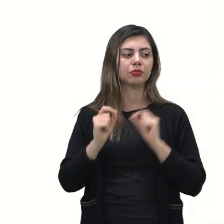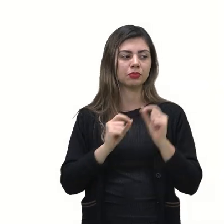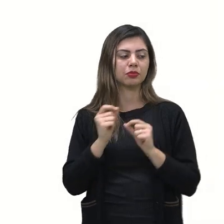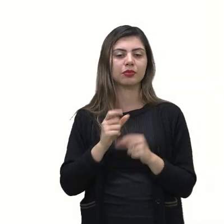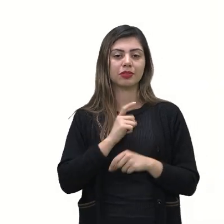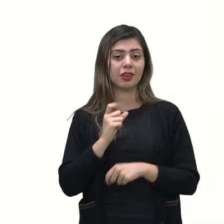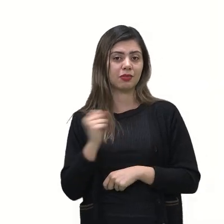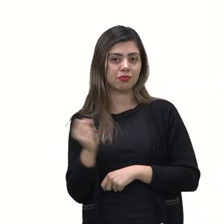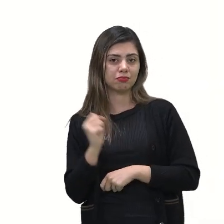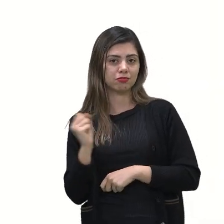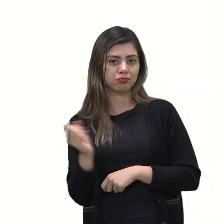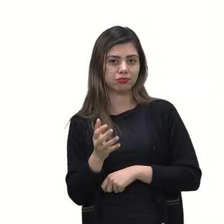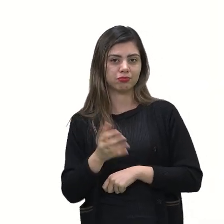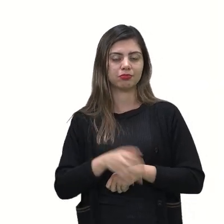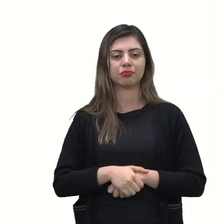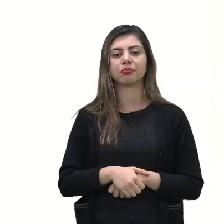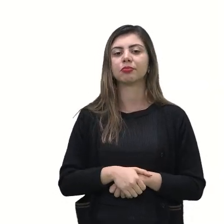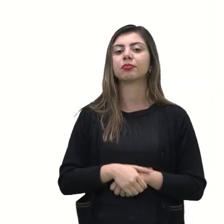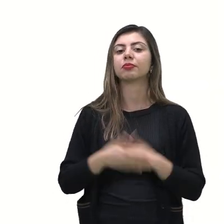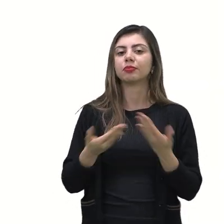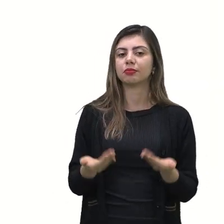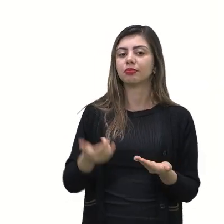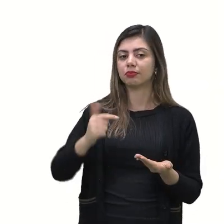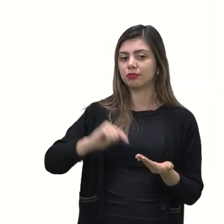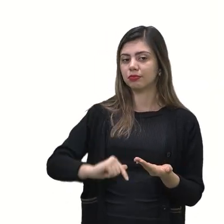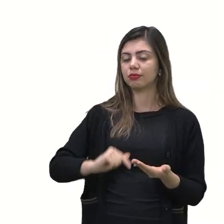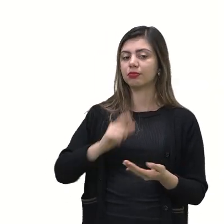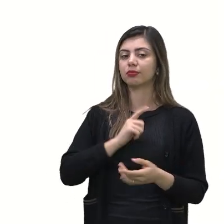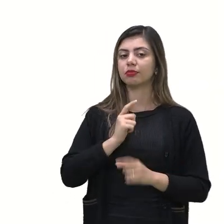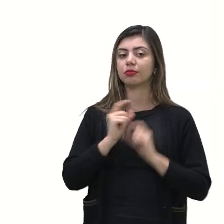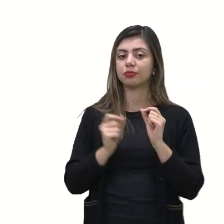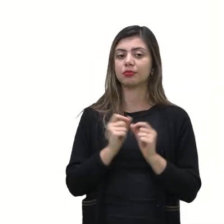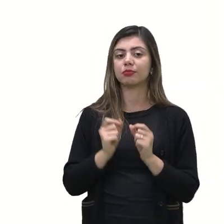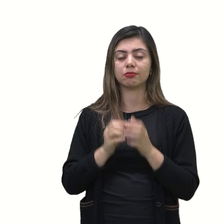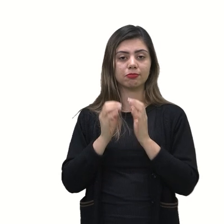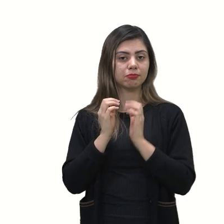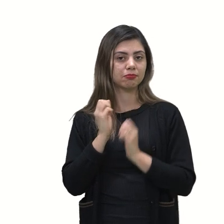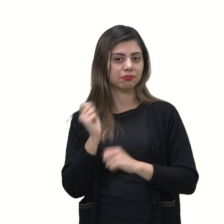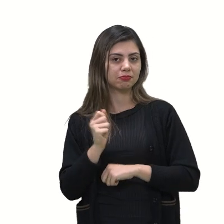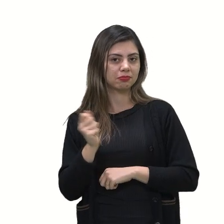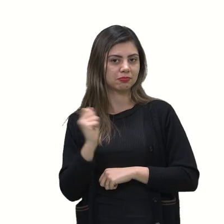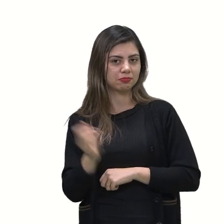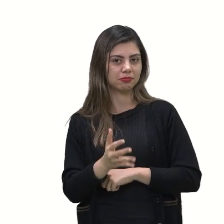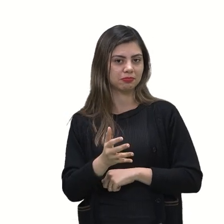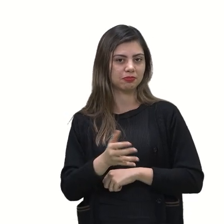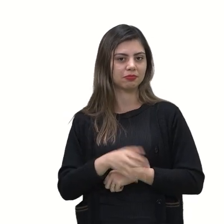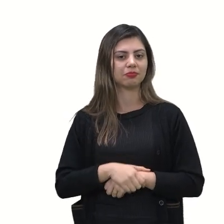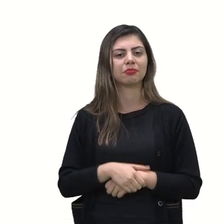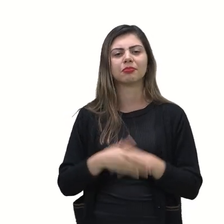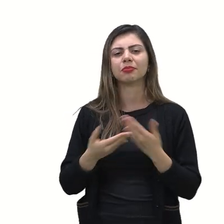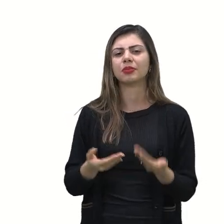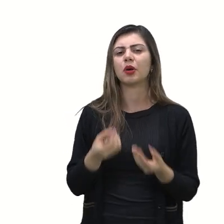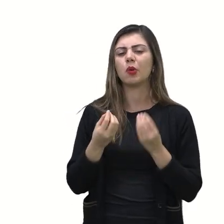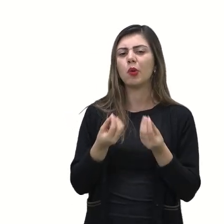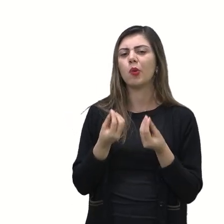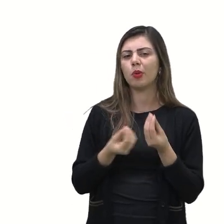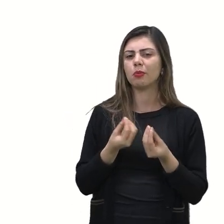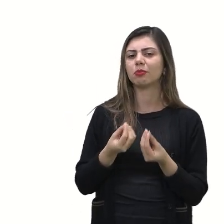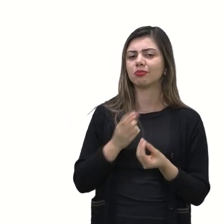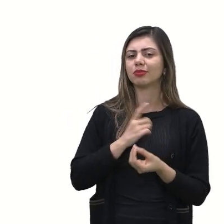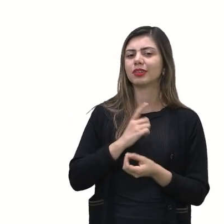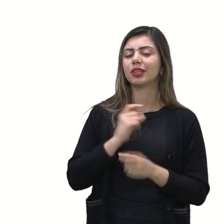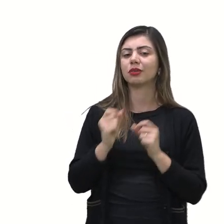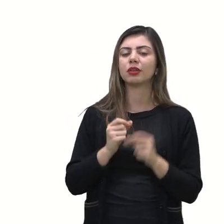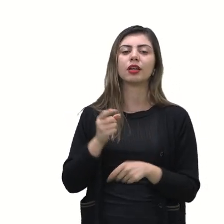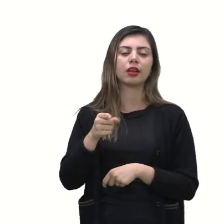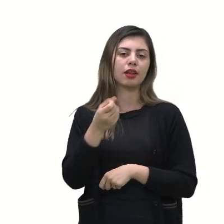olha só novamente eu tenho aqui um dado tá bom esse dado ele possui o